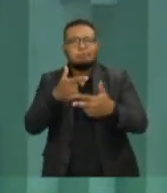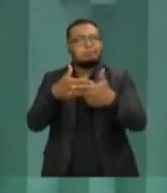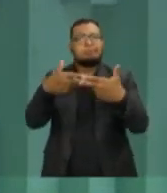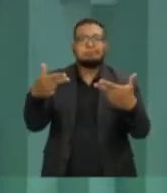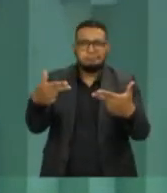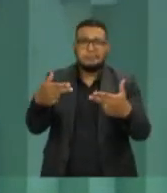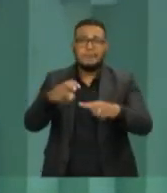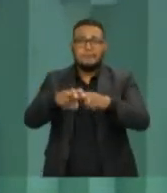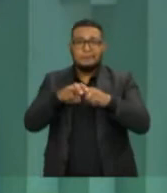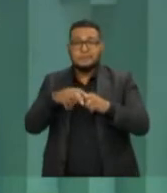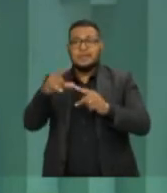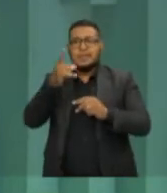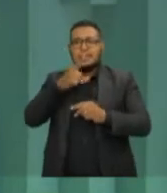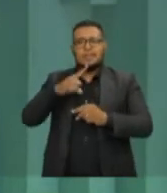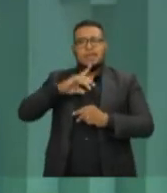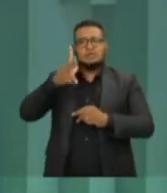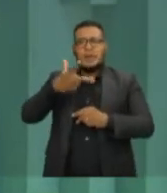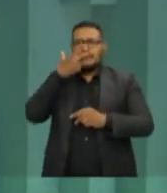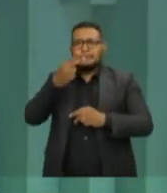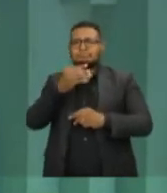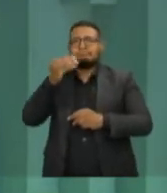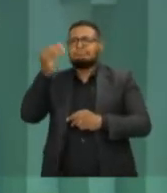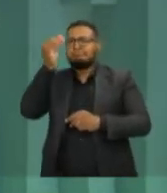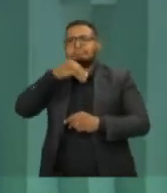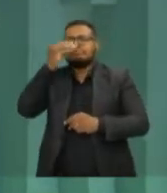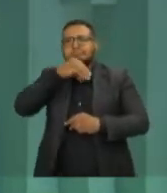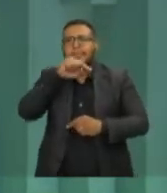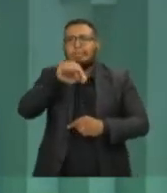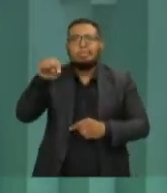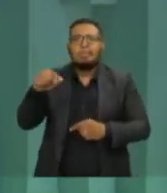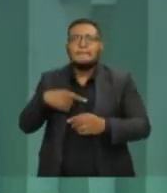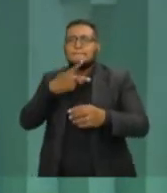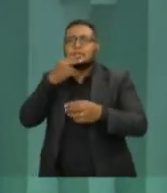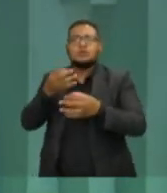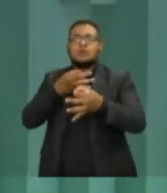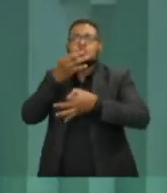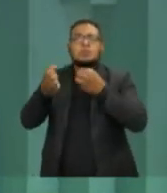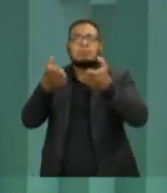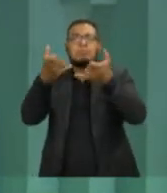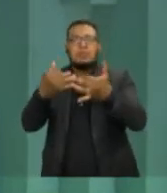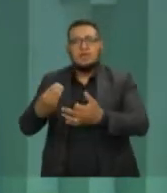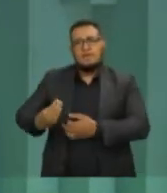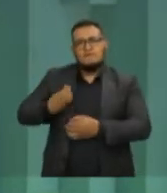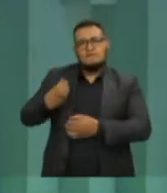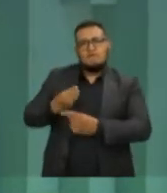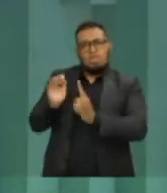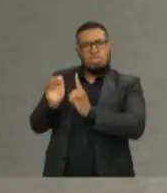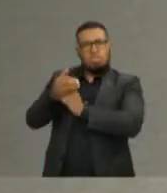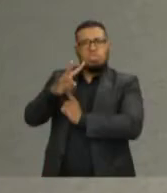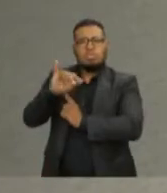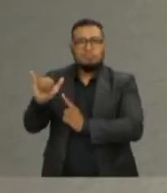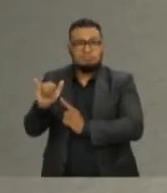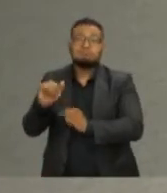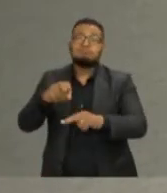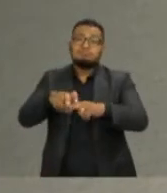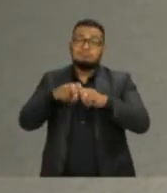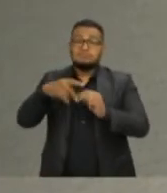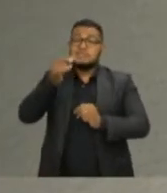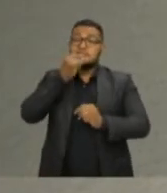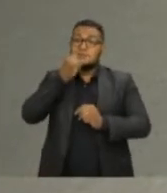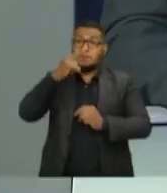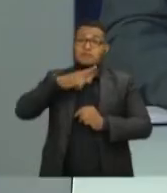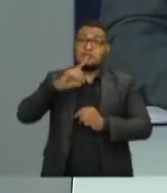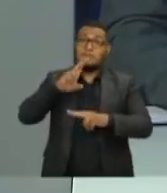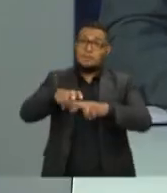que faz invasão de hospital com o argumento de que vai proteger a vida das pessoas. Essa é a minha preocupação. Que prefeito nós teremos para isso?